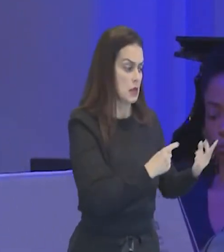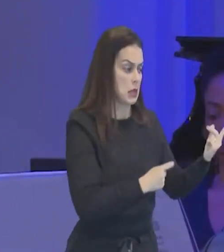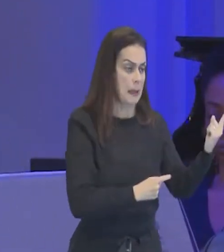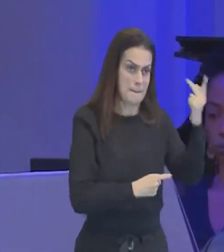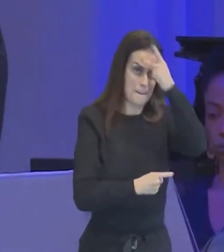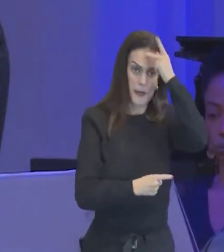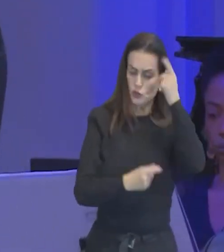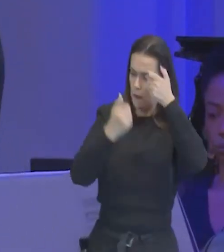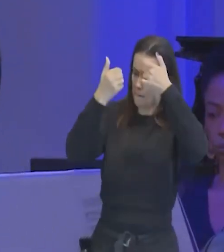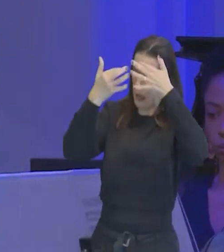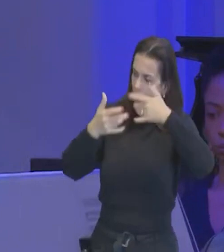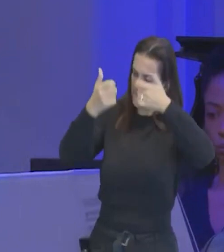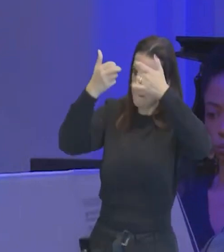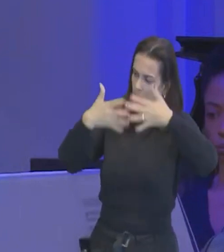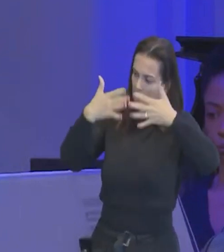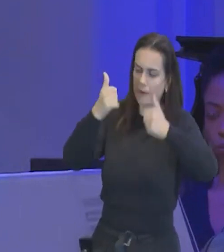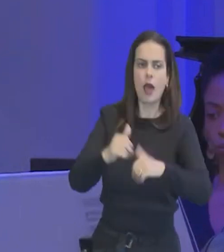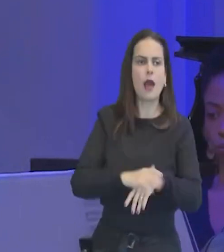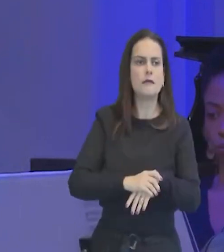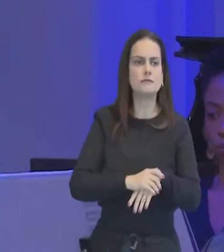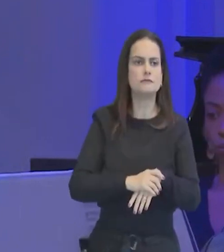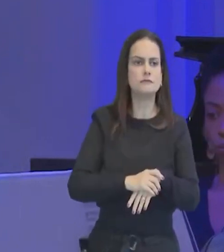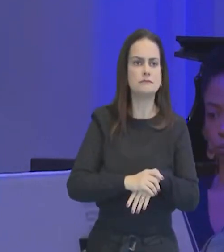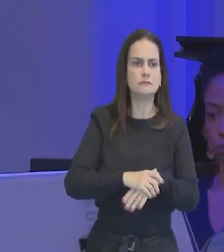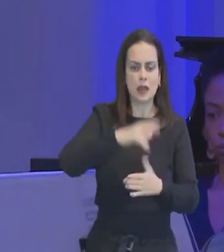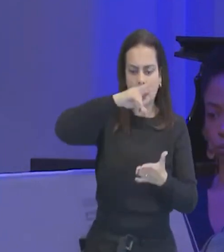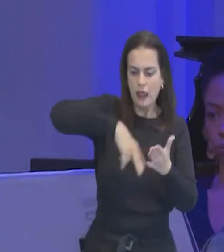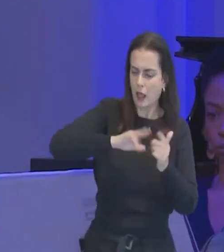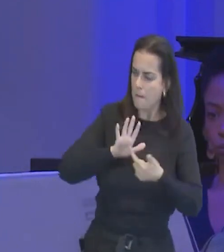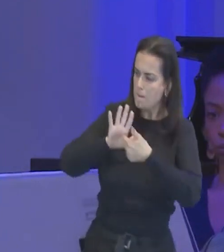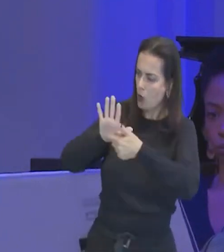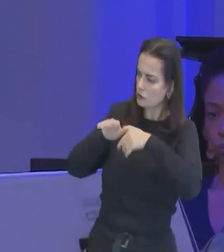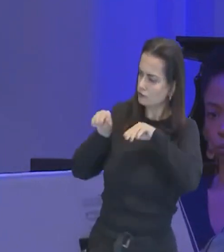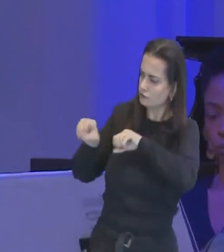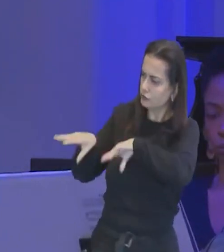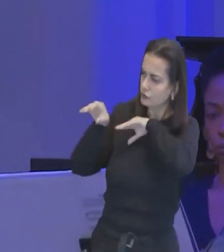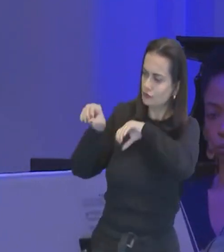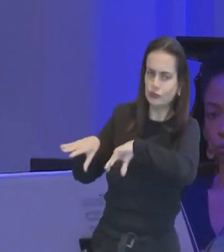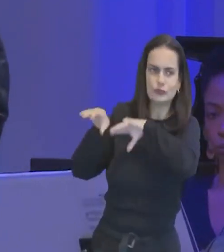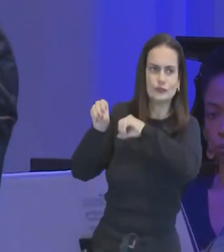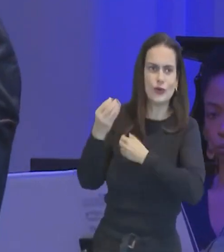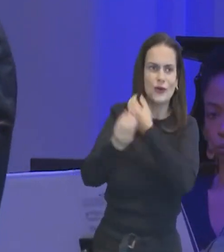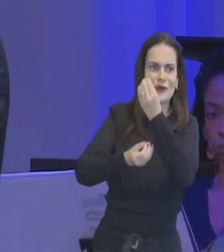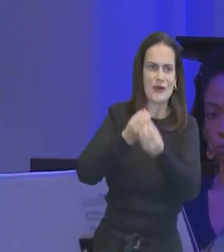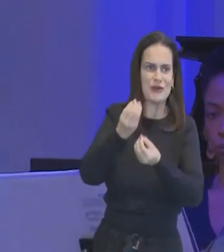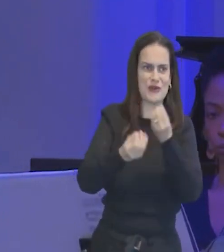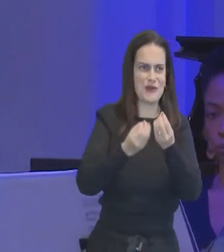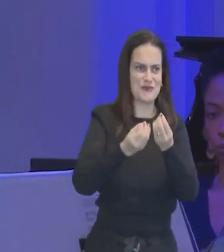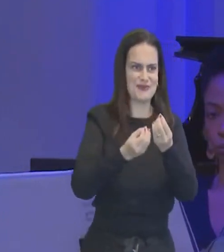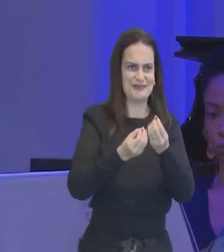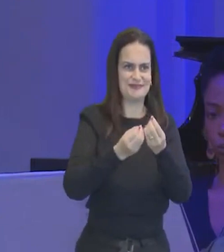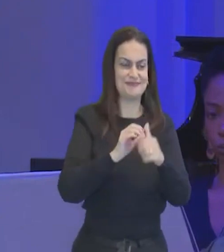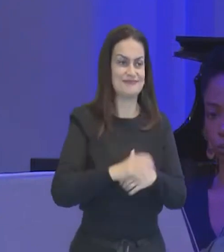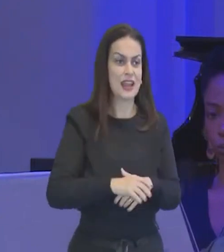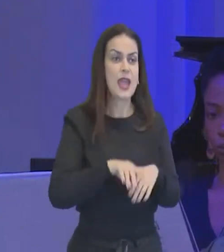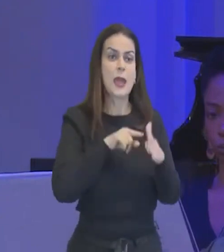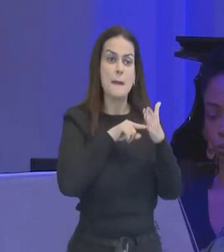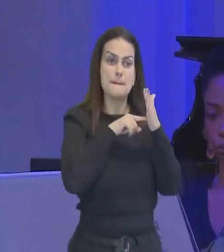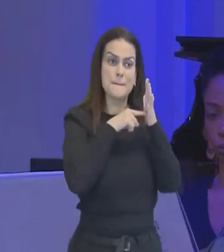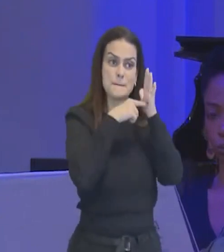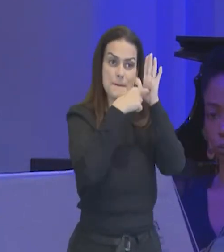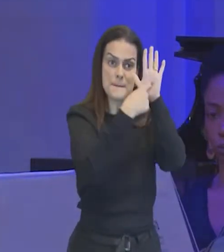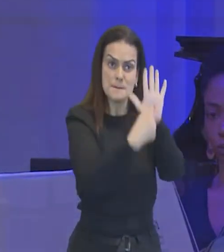Aqui descrita neste manual. E a pessoa então, instruída, mostra para você,